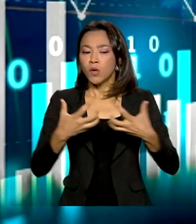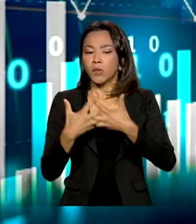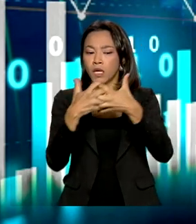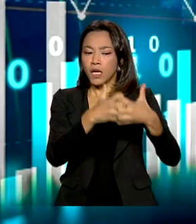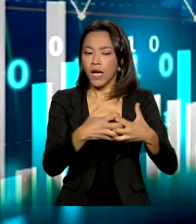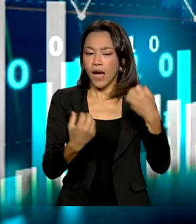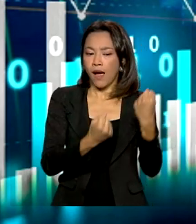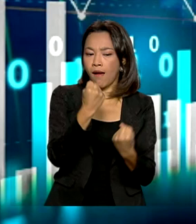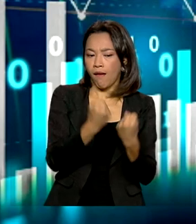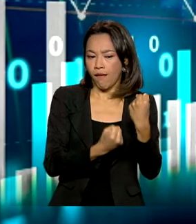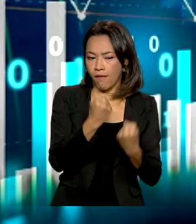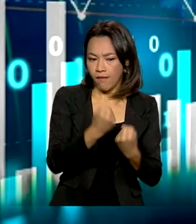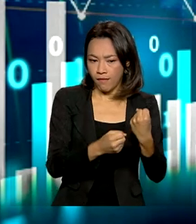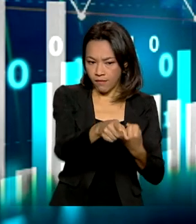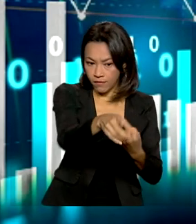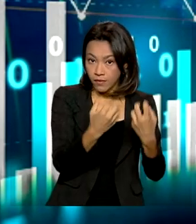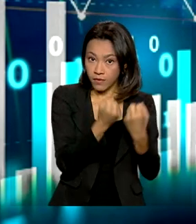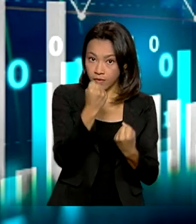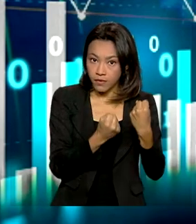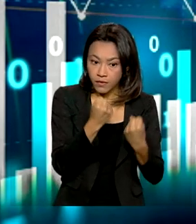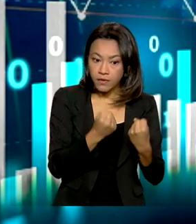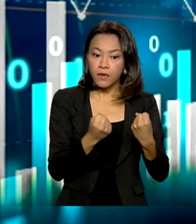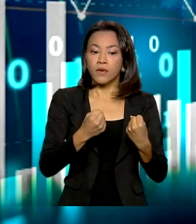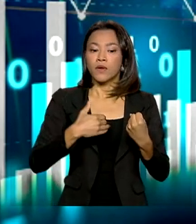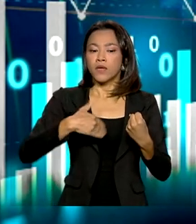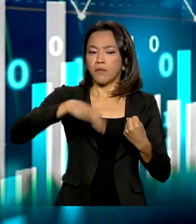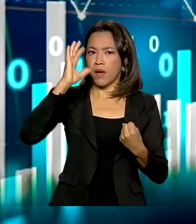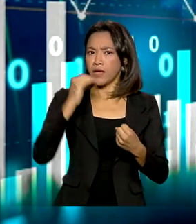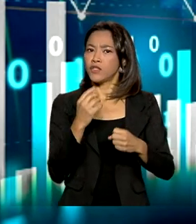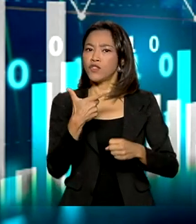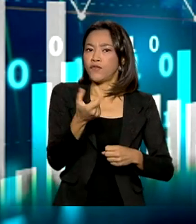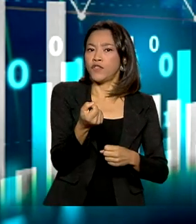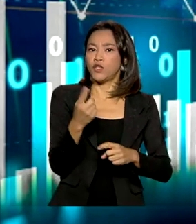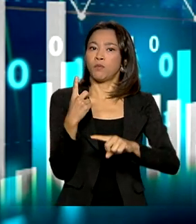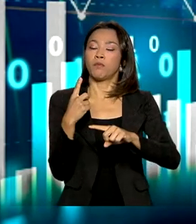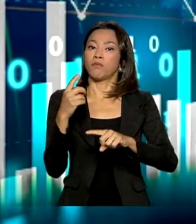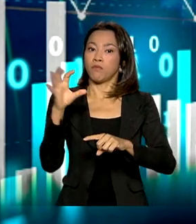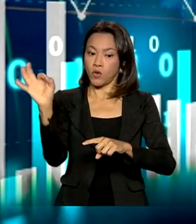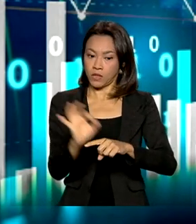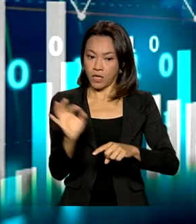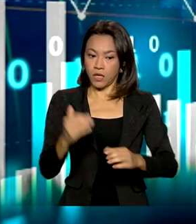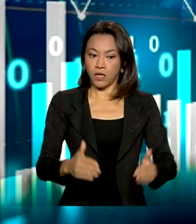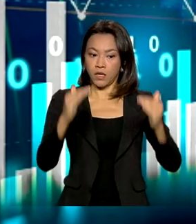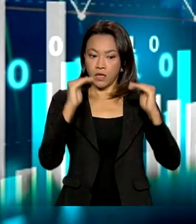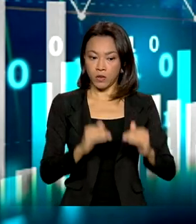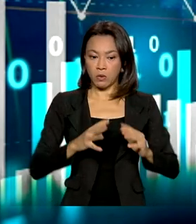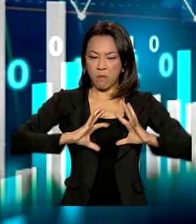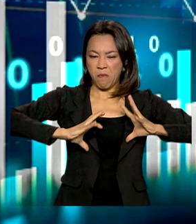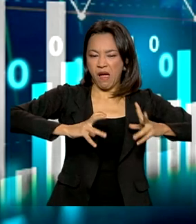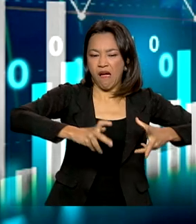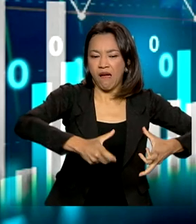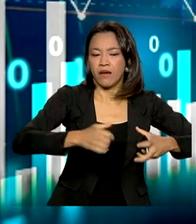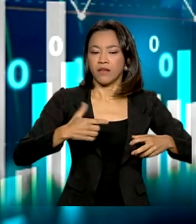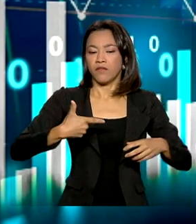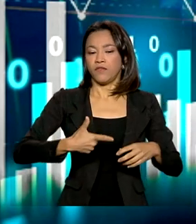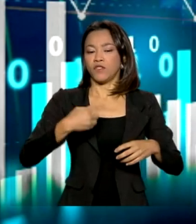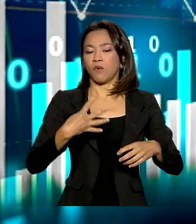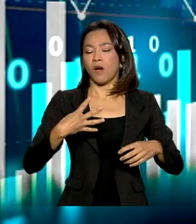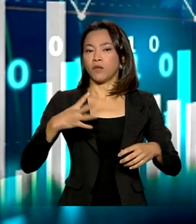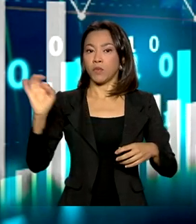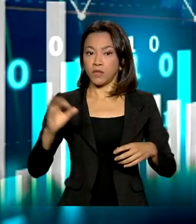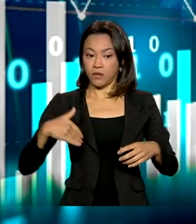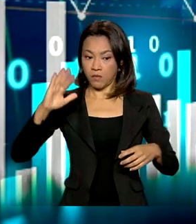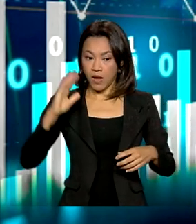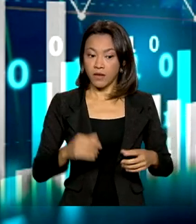automotivos, que cresceu em mais de 20%, máquinas e equipamentos com 24,1% e metalurgia com